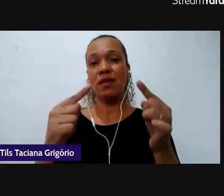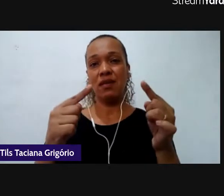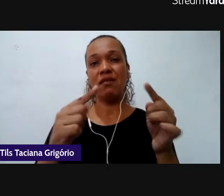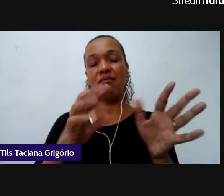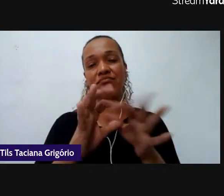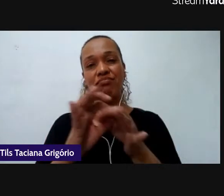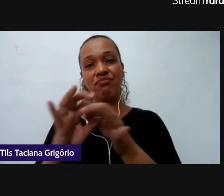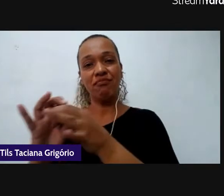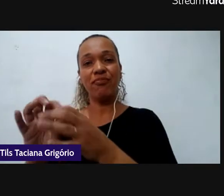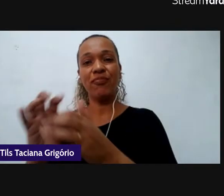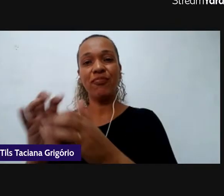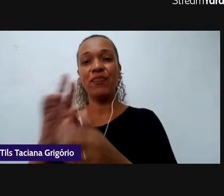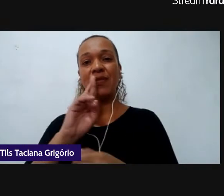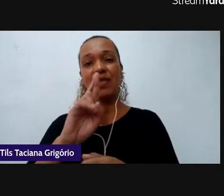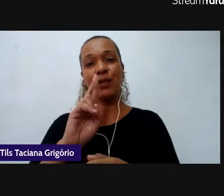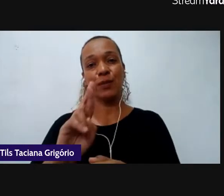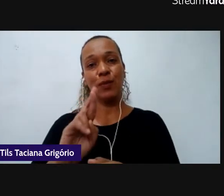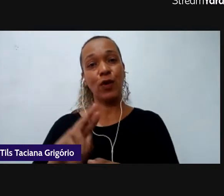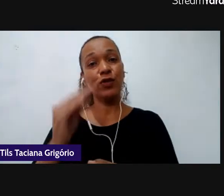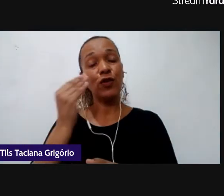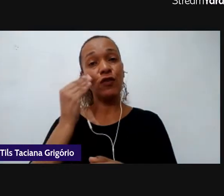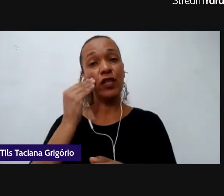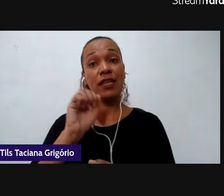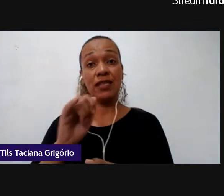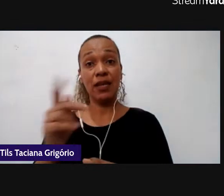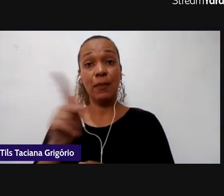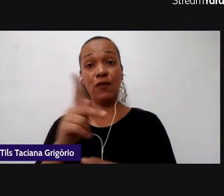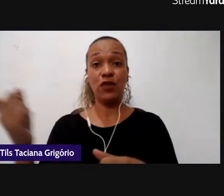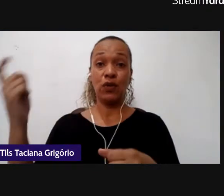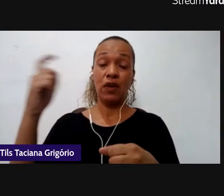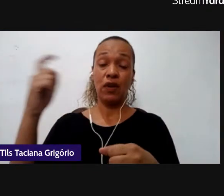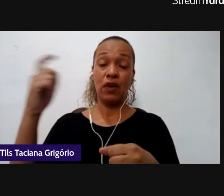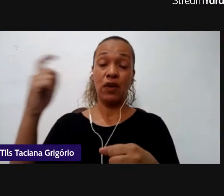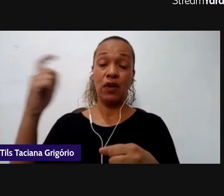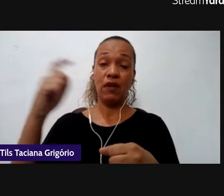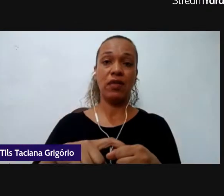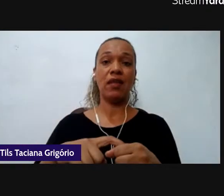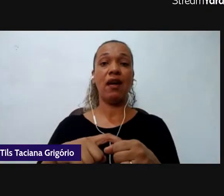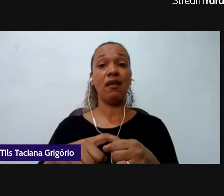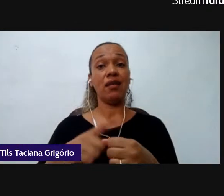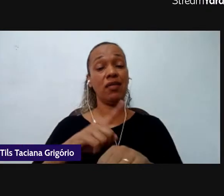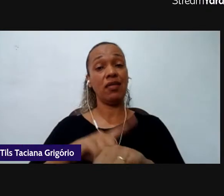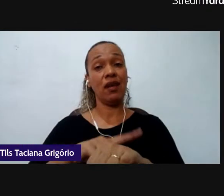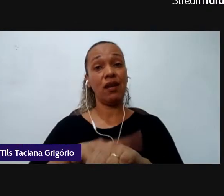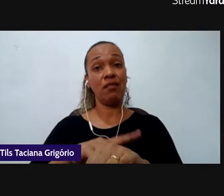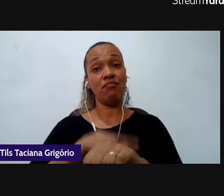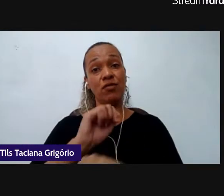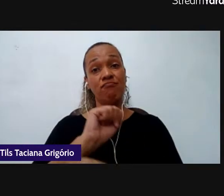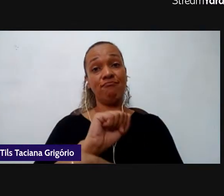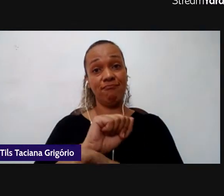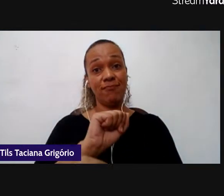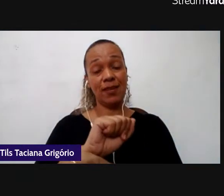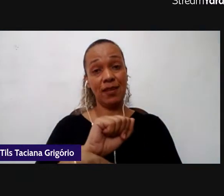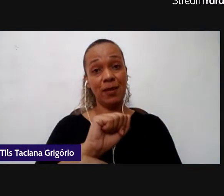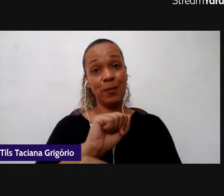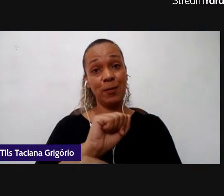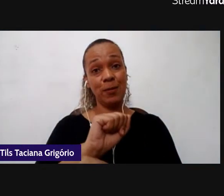tentar buscar aqui se a professora voltar a tempo não vou adiantar pra gente não deixar a expectativa